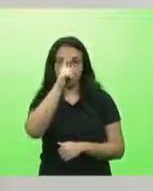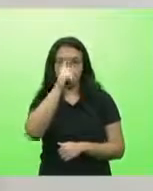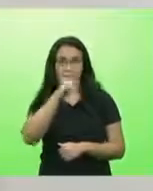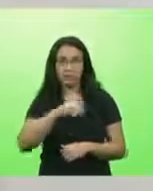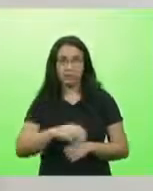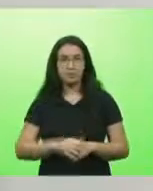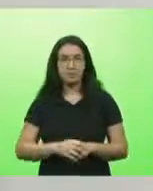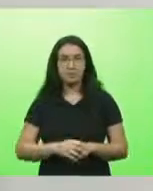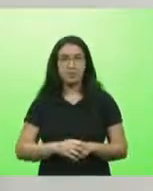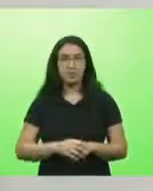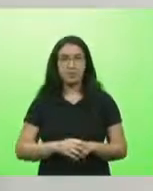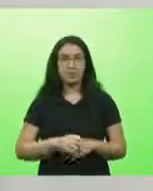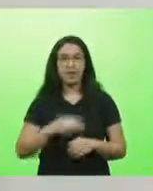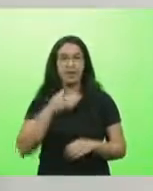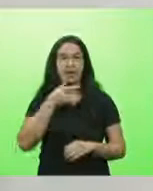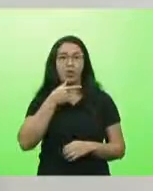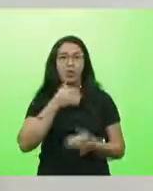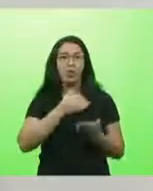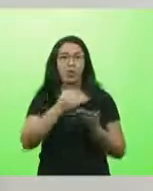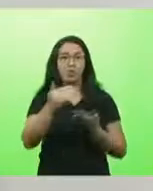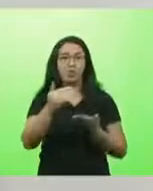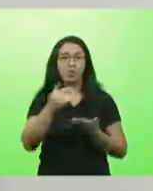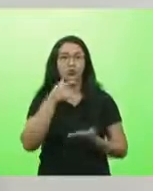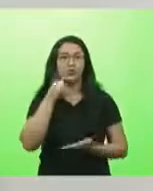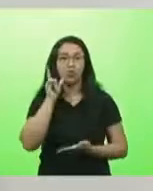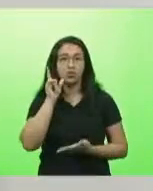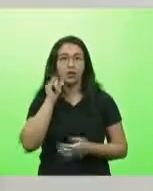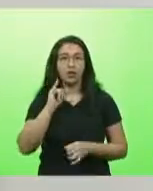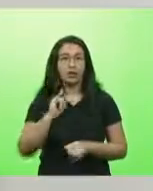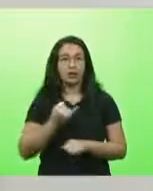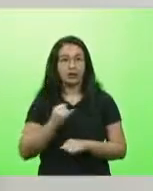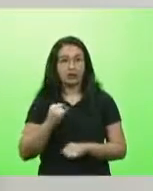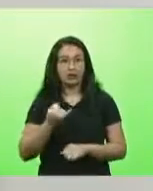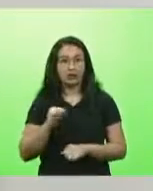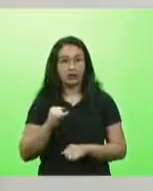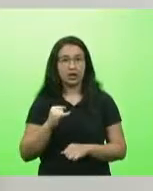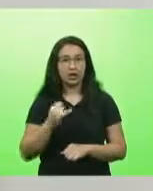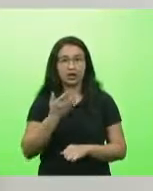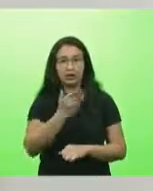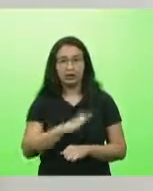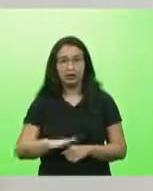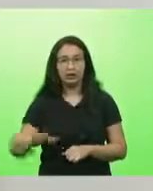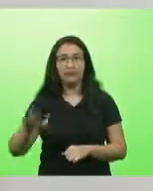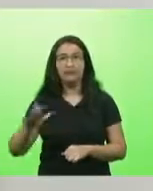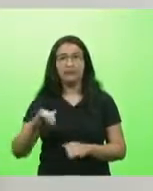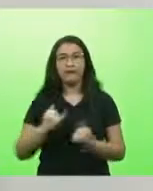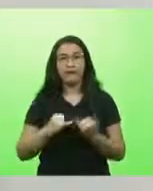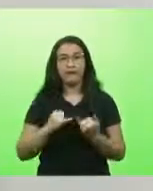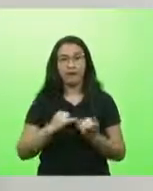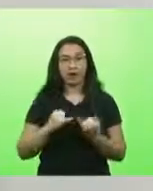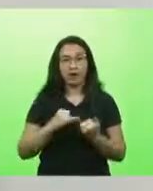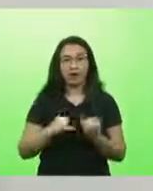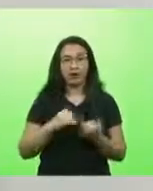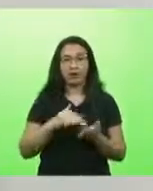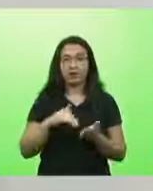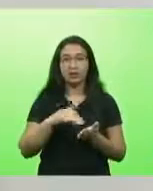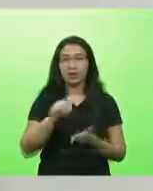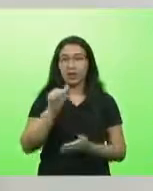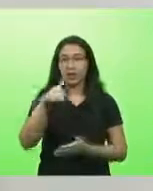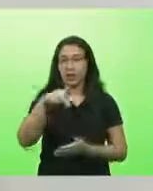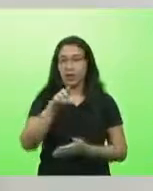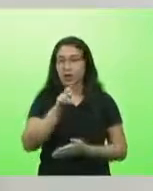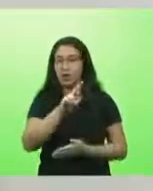por Santa Catarina, começou ontem por Itajaí, depois foi para o Médio Vale do Itajaí. O secretário André Mota começou a fazer um tour